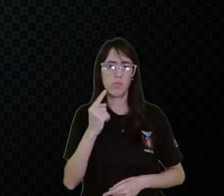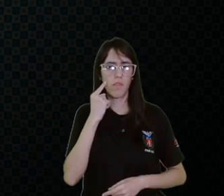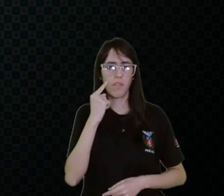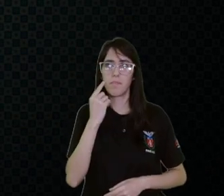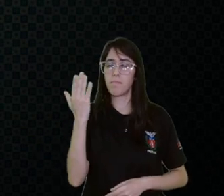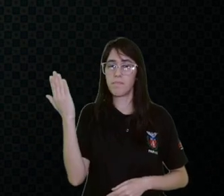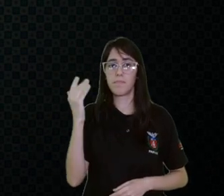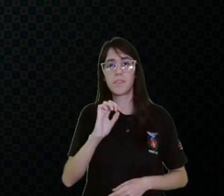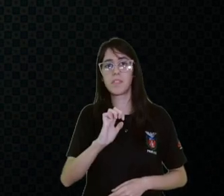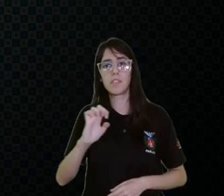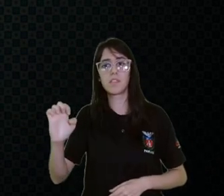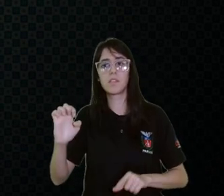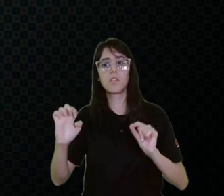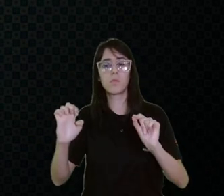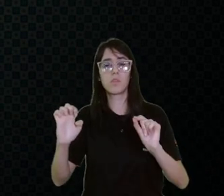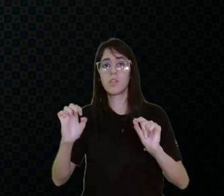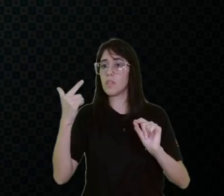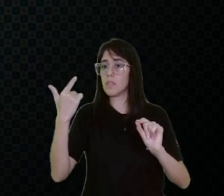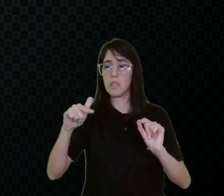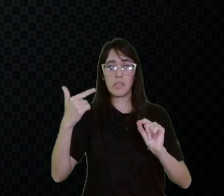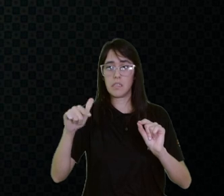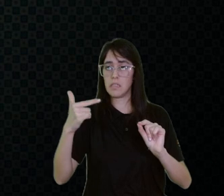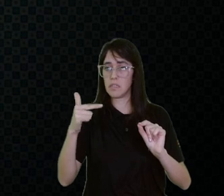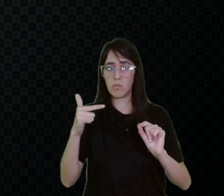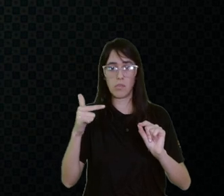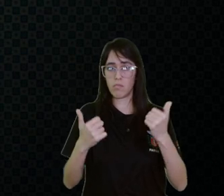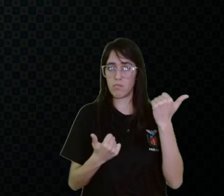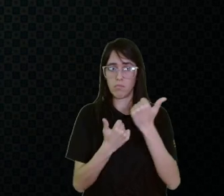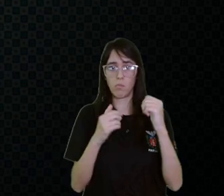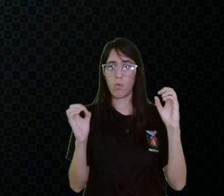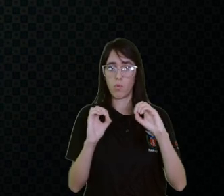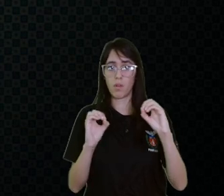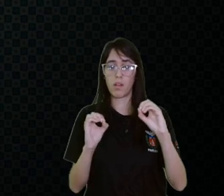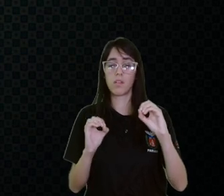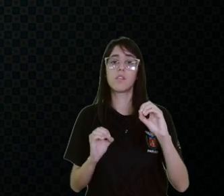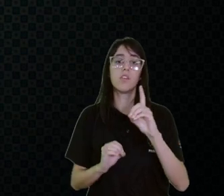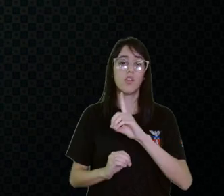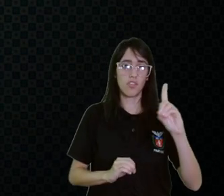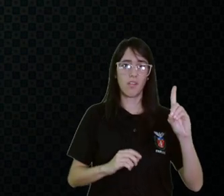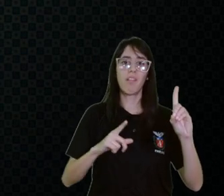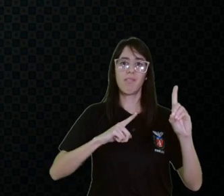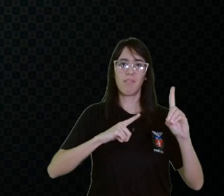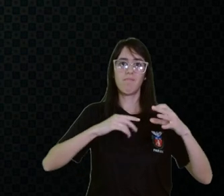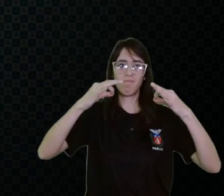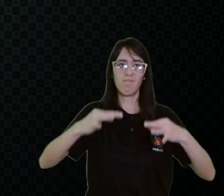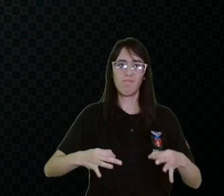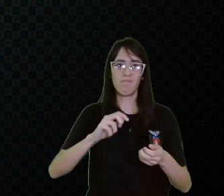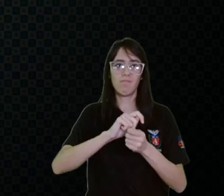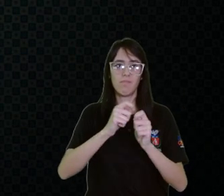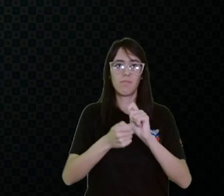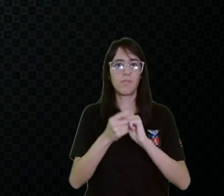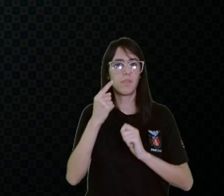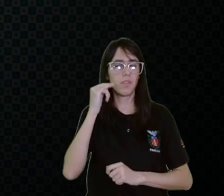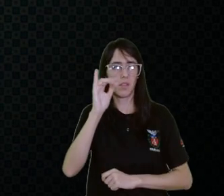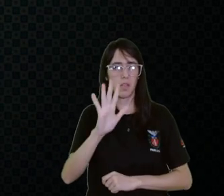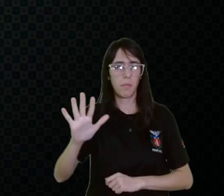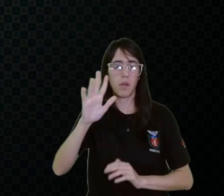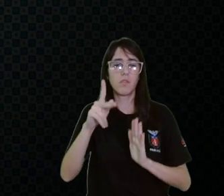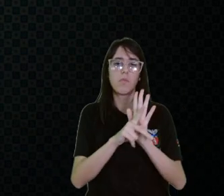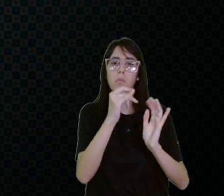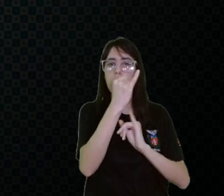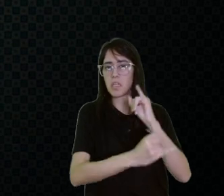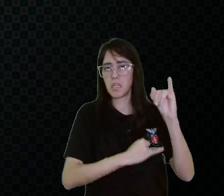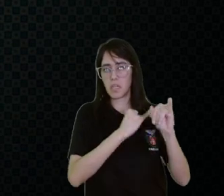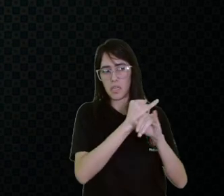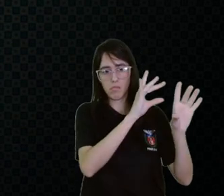esquerda a gente pode ver a ausência dessa adequação, à direita, essa adequação. Eu trago aqui todas essas figuras são da internet, né?